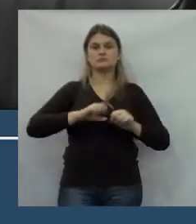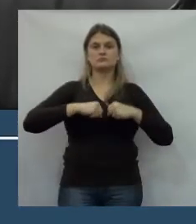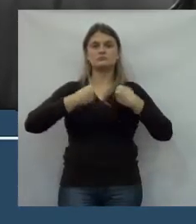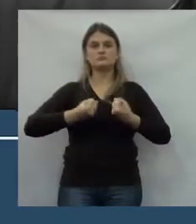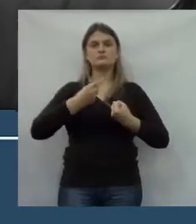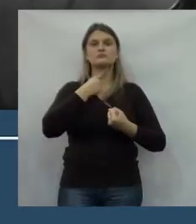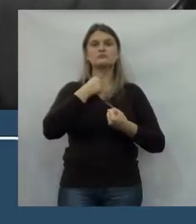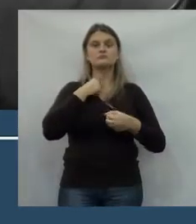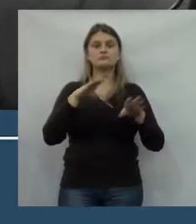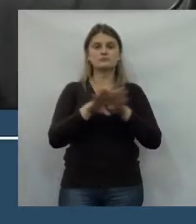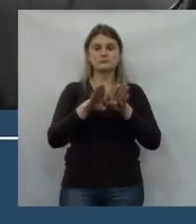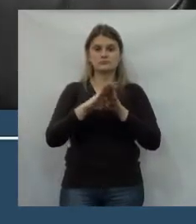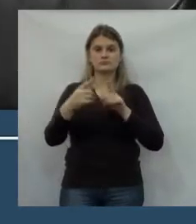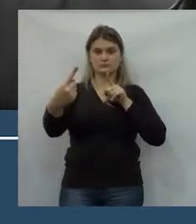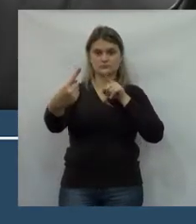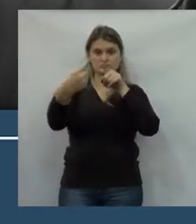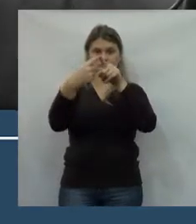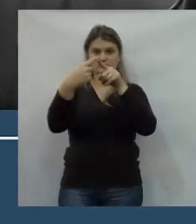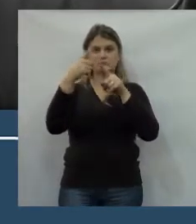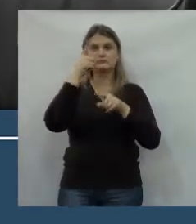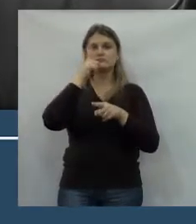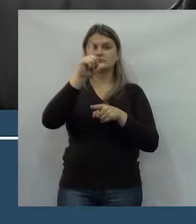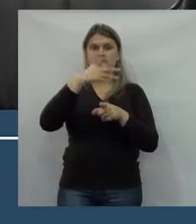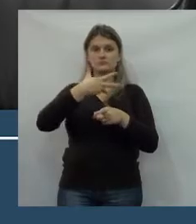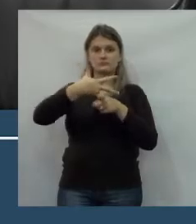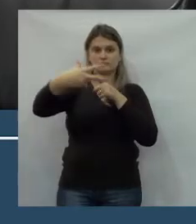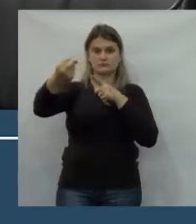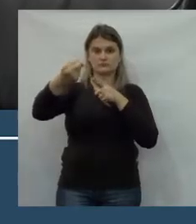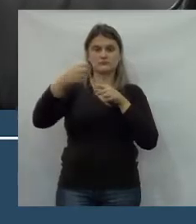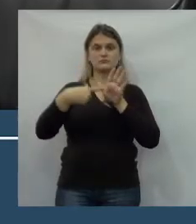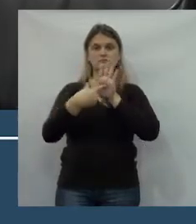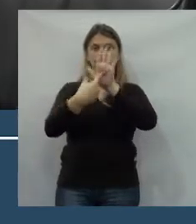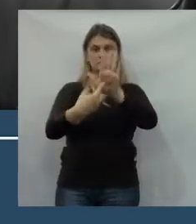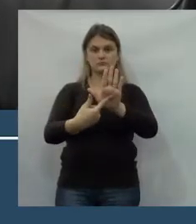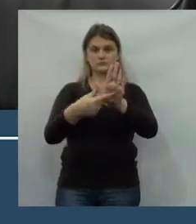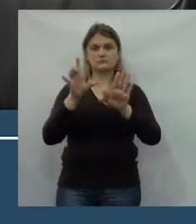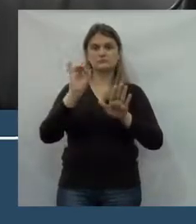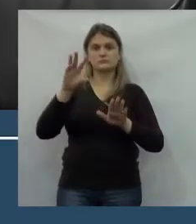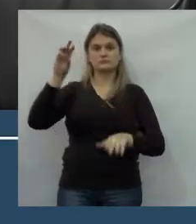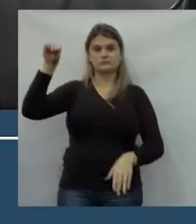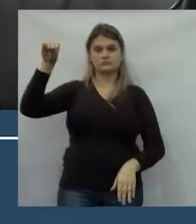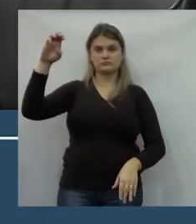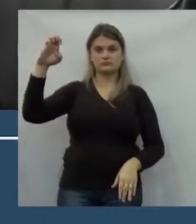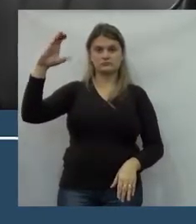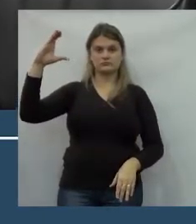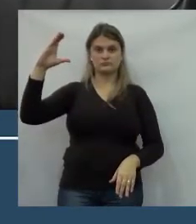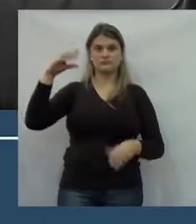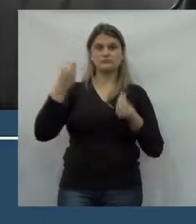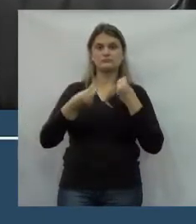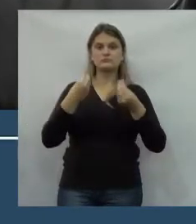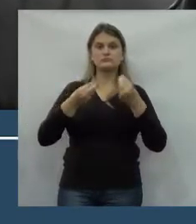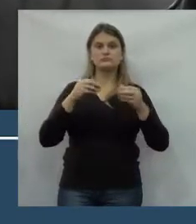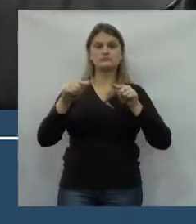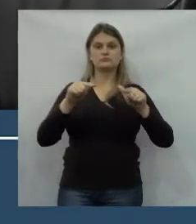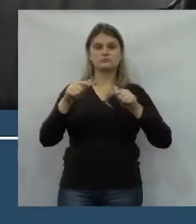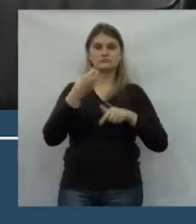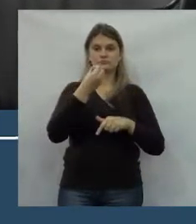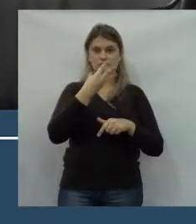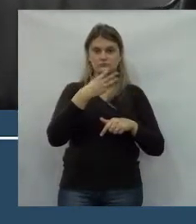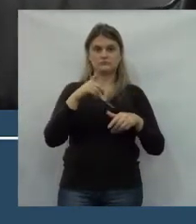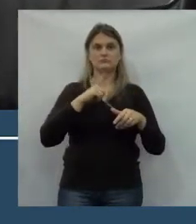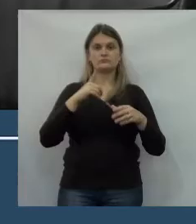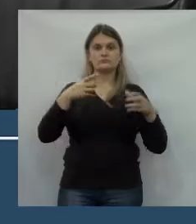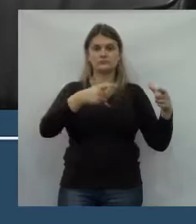a força de vontade e a determinação para vencer, para mostrar, principalmente ao MEC, as condições de ensino,